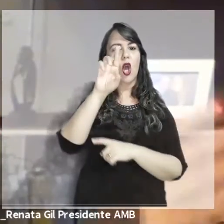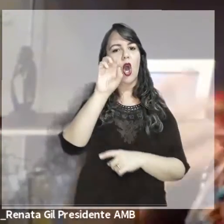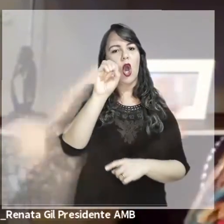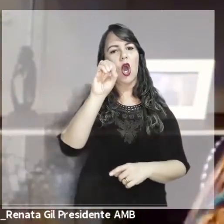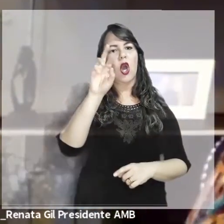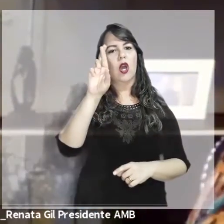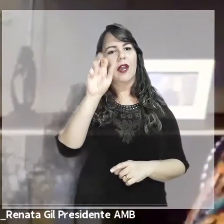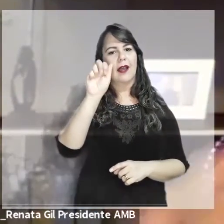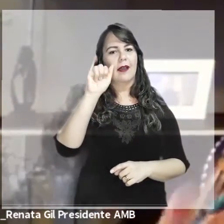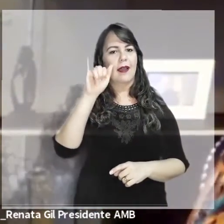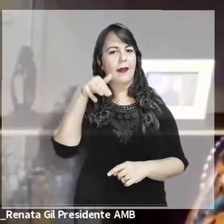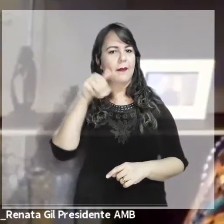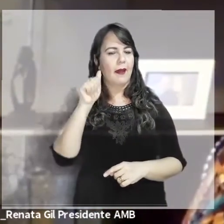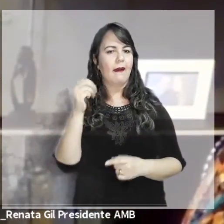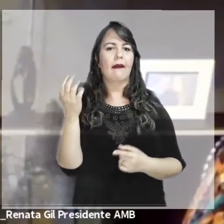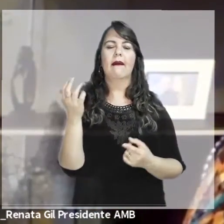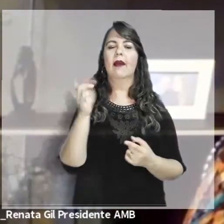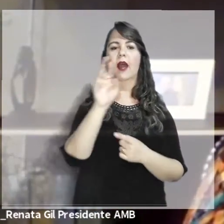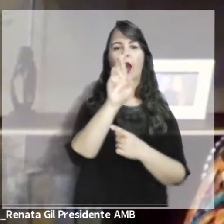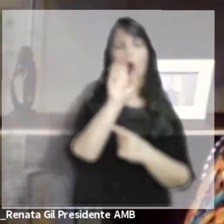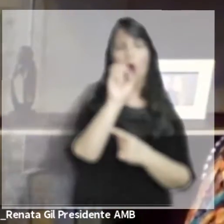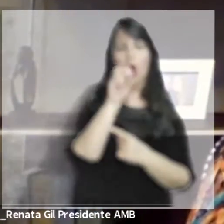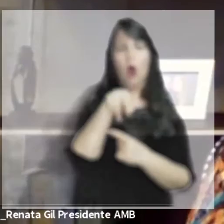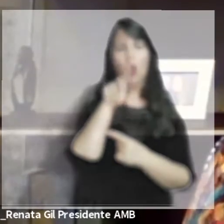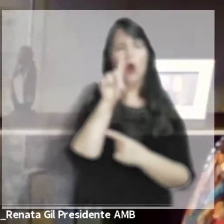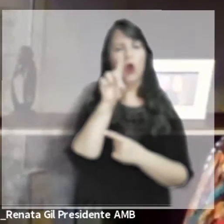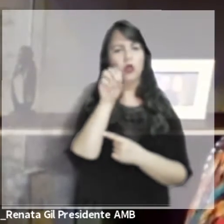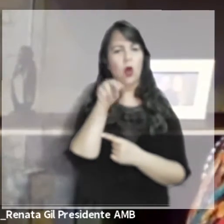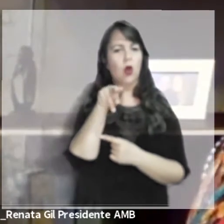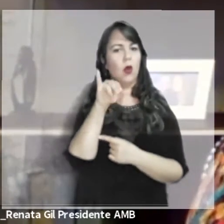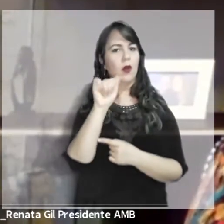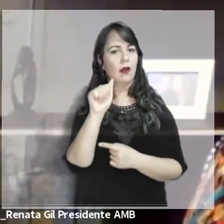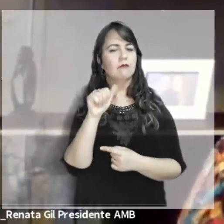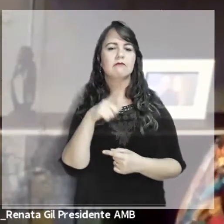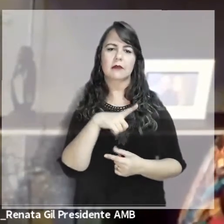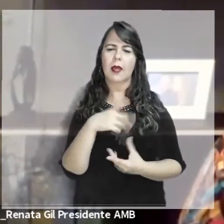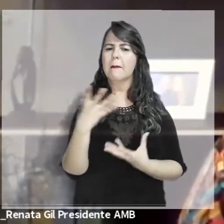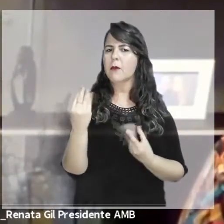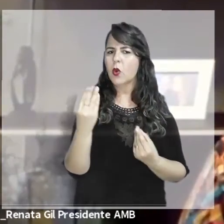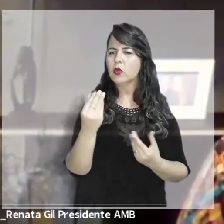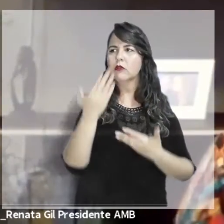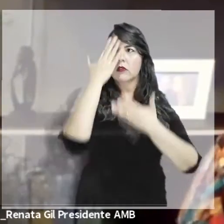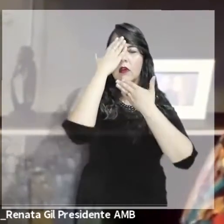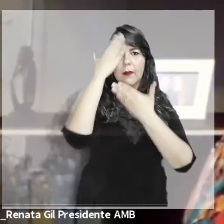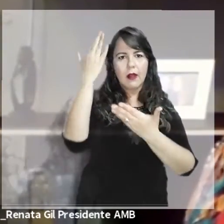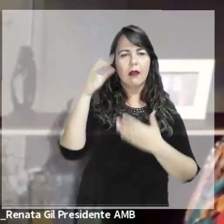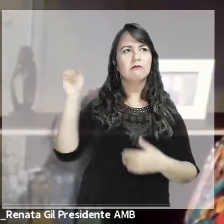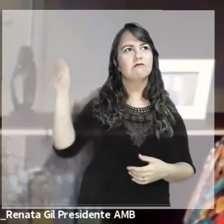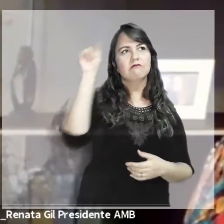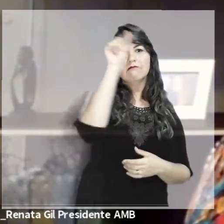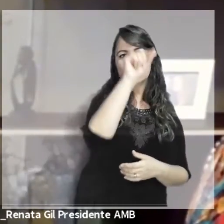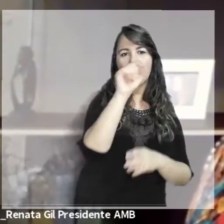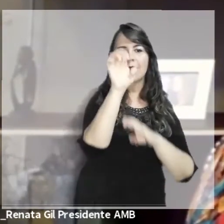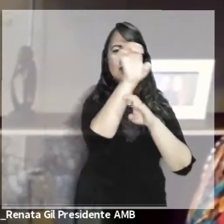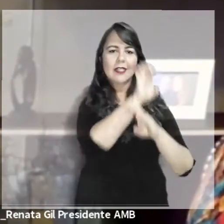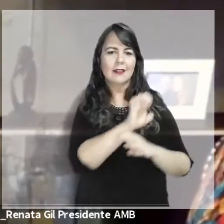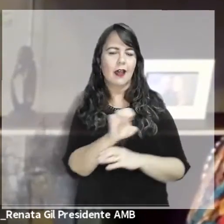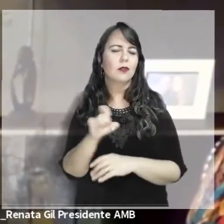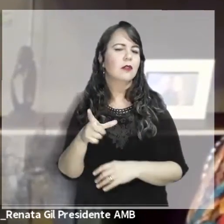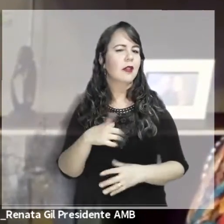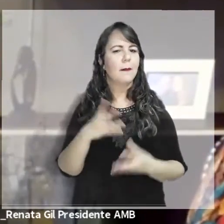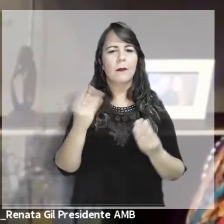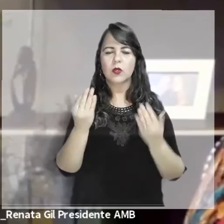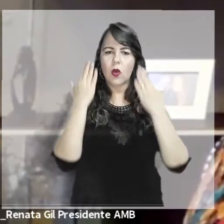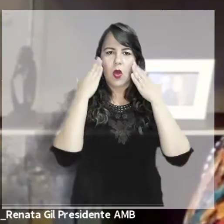Moraima, em Rondônia e em tantos outros tribunais brasileiros. Então, a AMB agradece essa oportunidade e